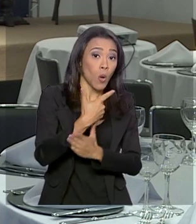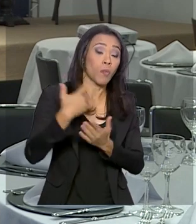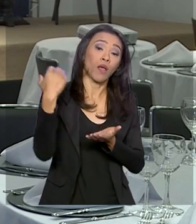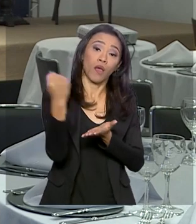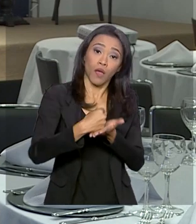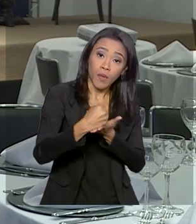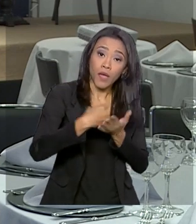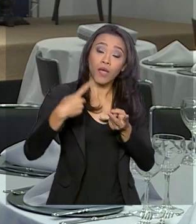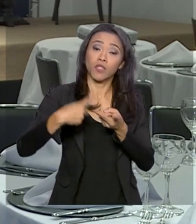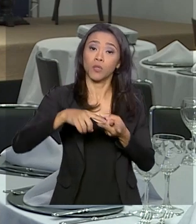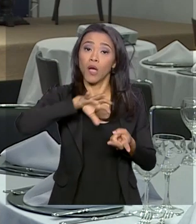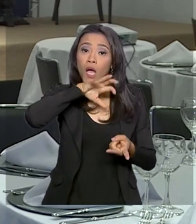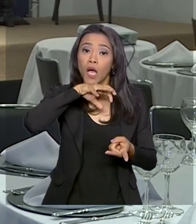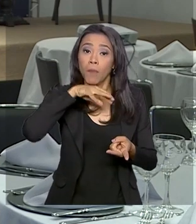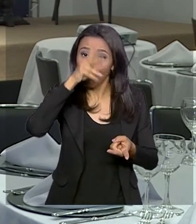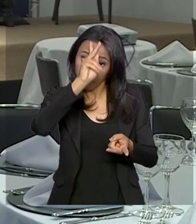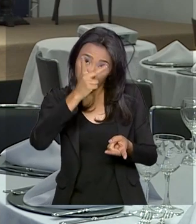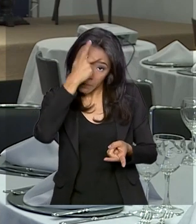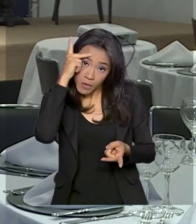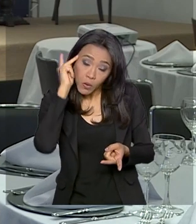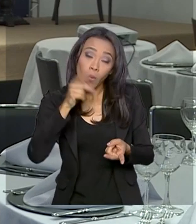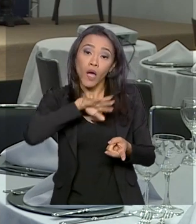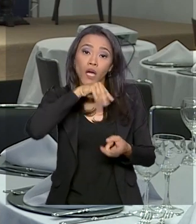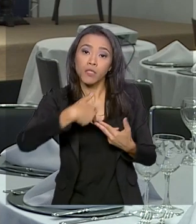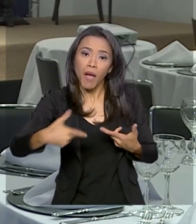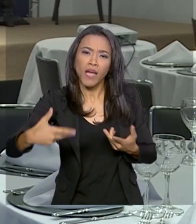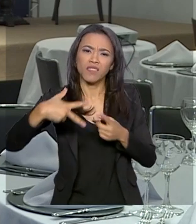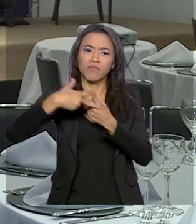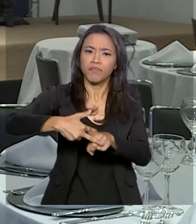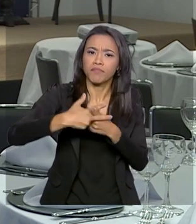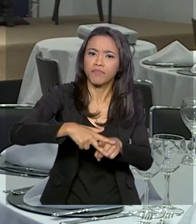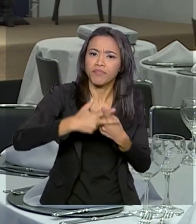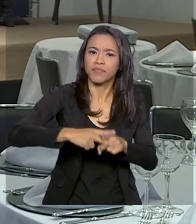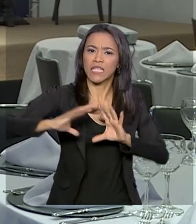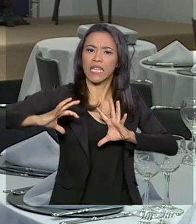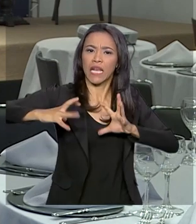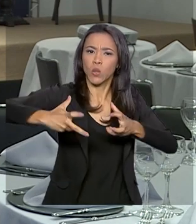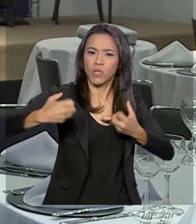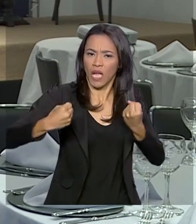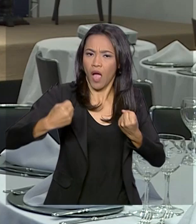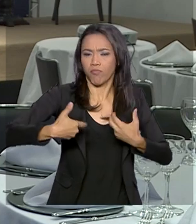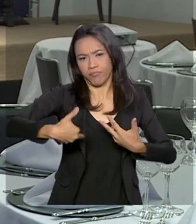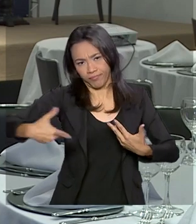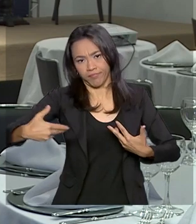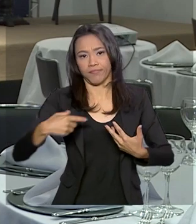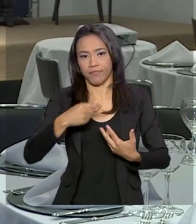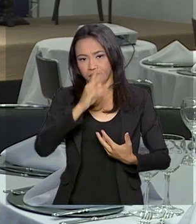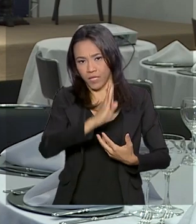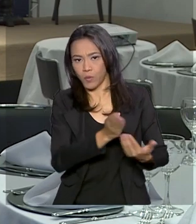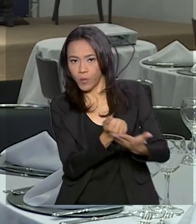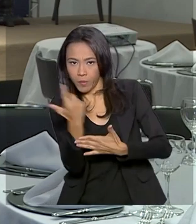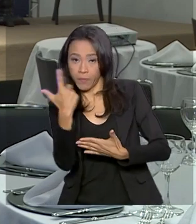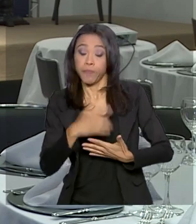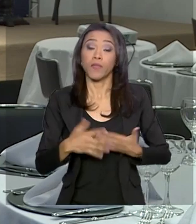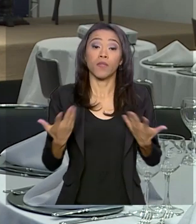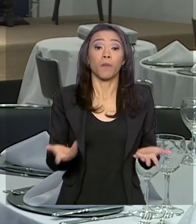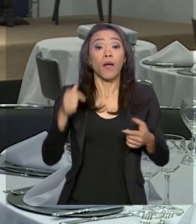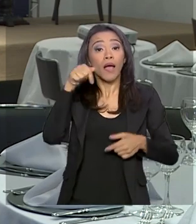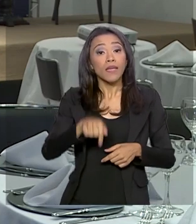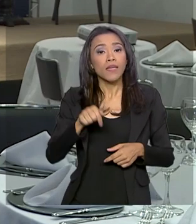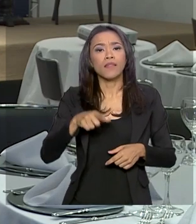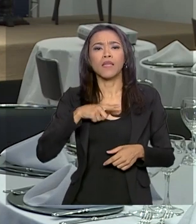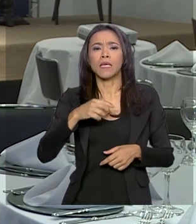pessoas e animais e também partes e peças de carros e tratores. Olha, aqui no Brasil funcionam cerca de 1.600